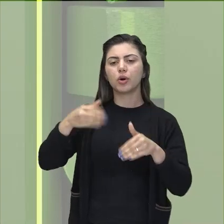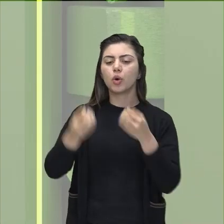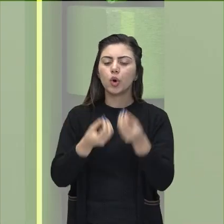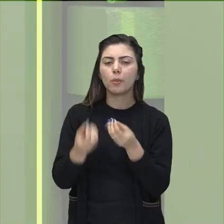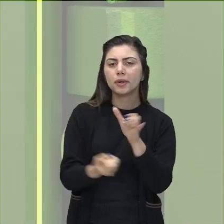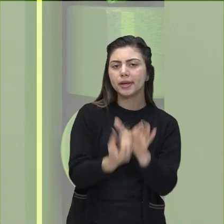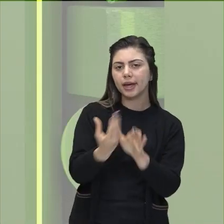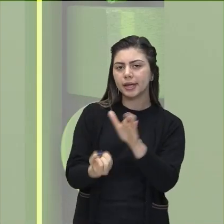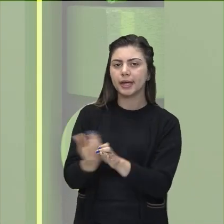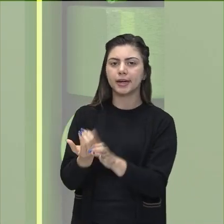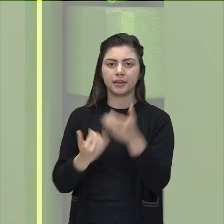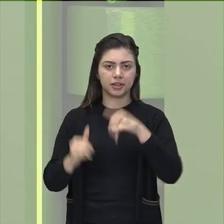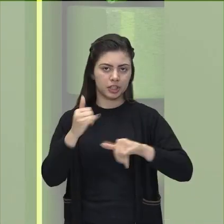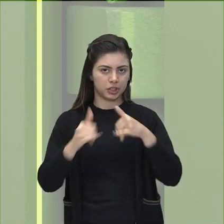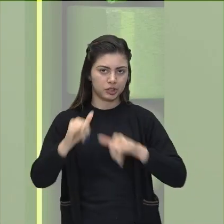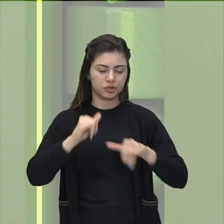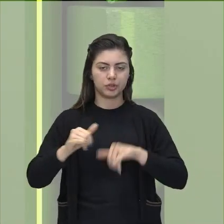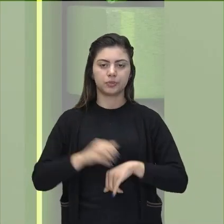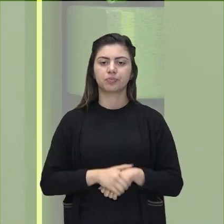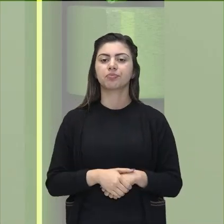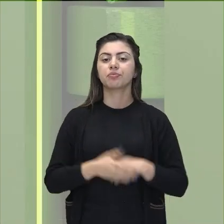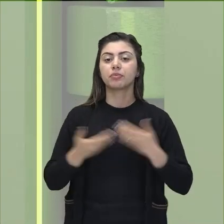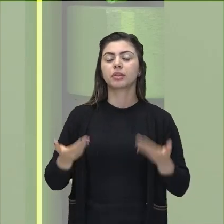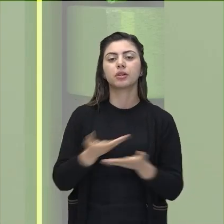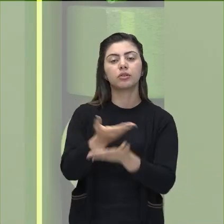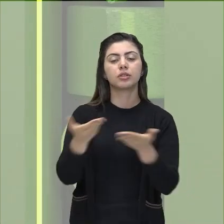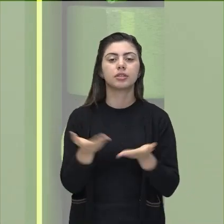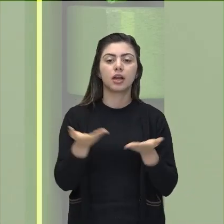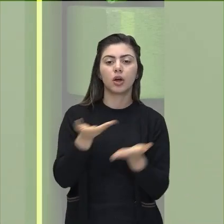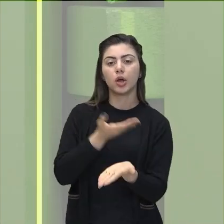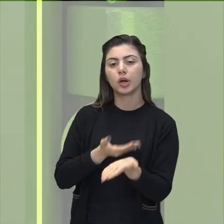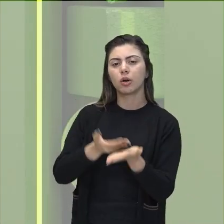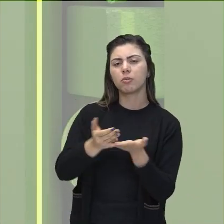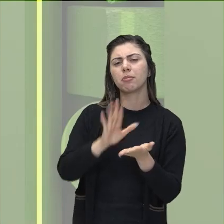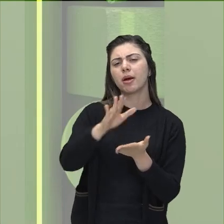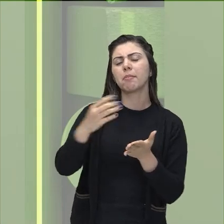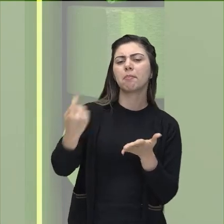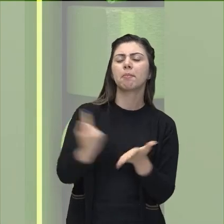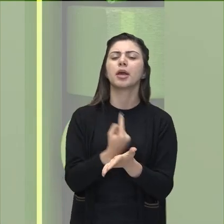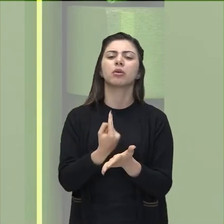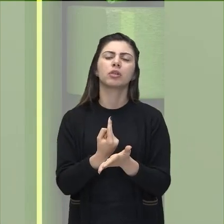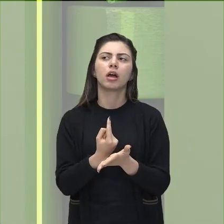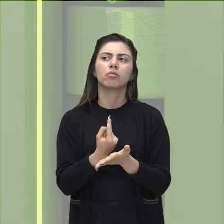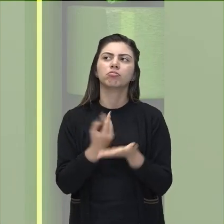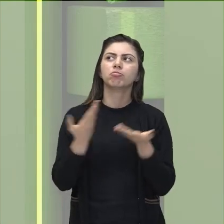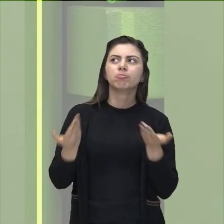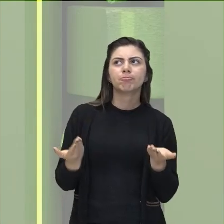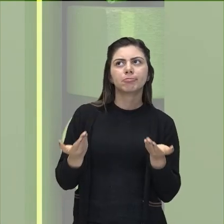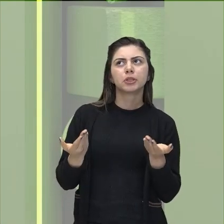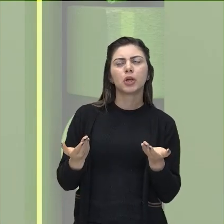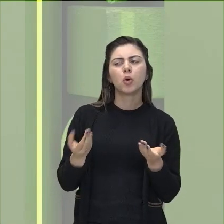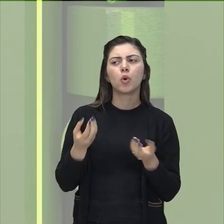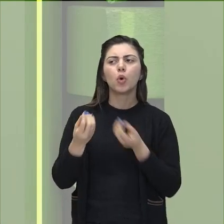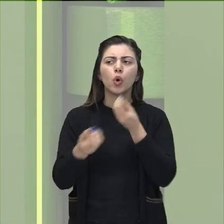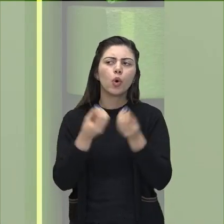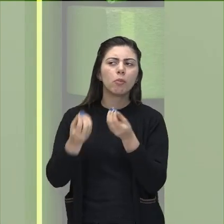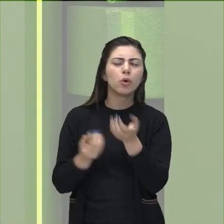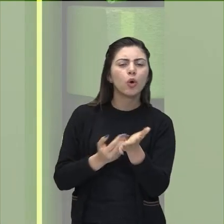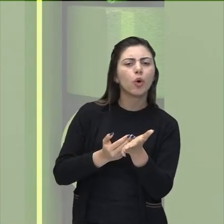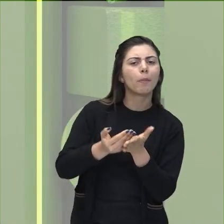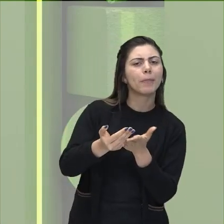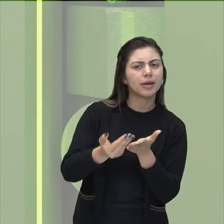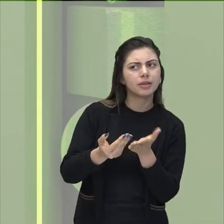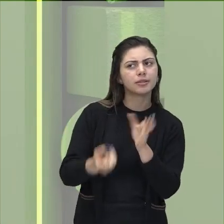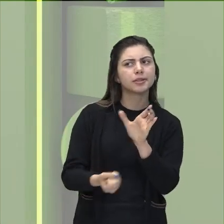energia elétrica. Então, eu já quero que você comece se perguntando de onde será que vem a energia elétrica